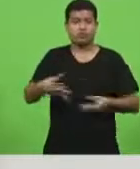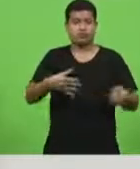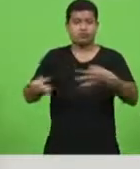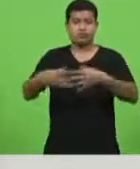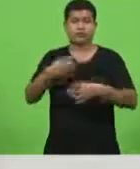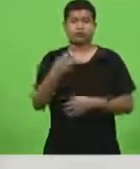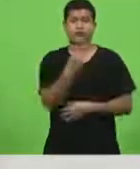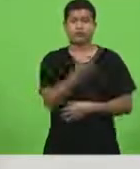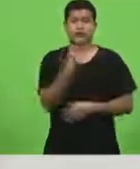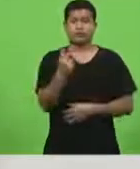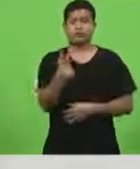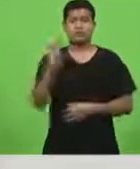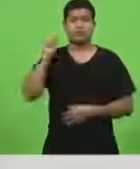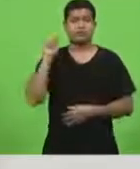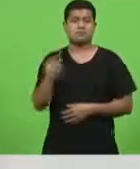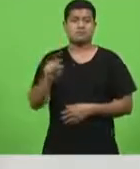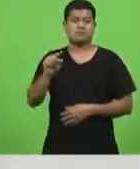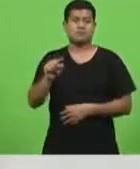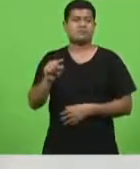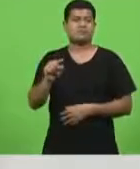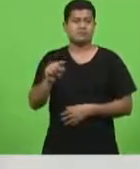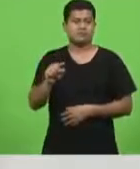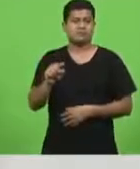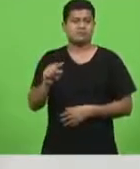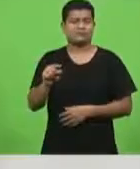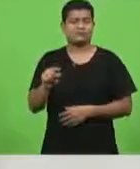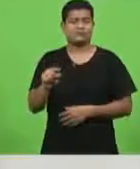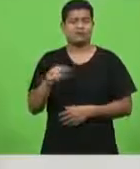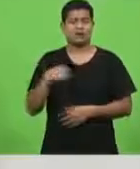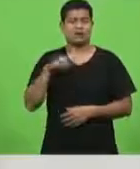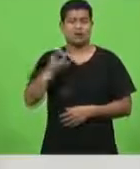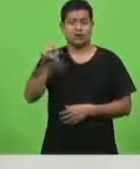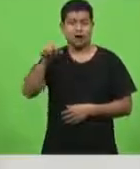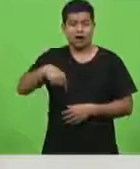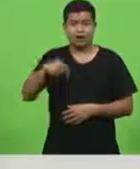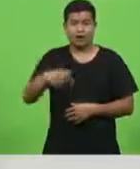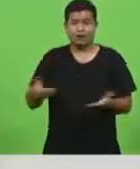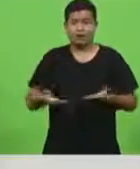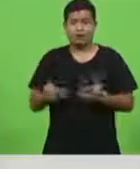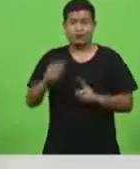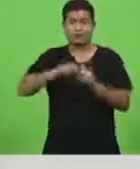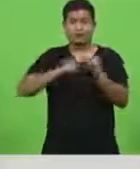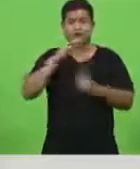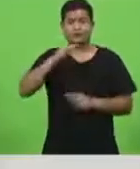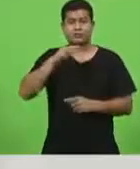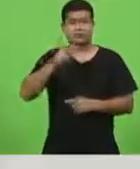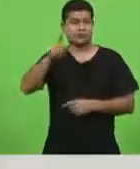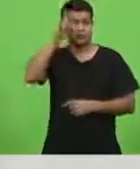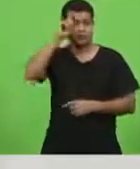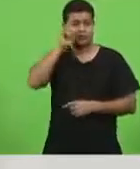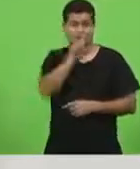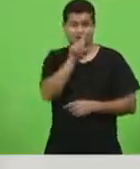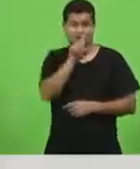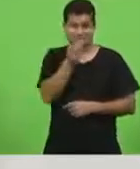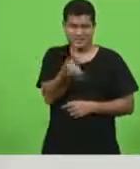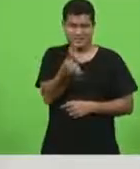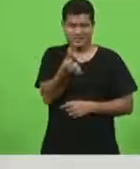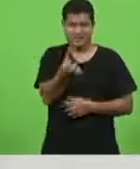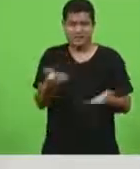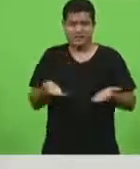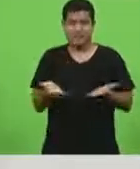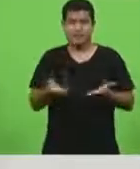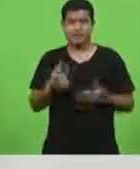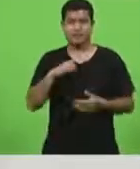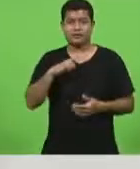e somente nesses 15 dias desse mês mais 4 mil novos empregos foram abertos em Santa Catarina